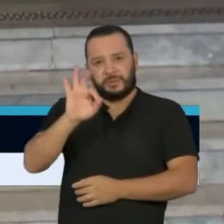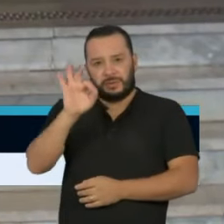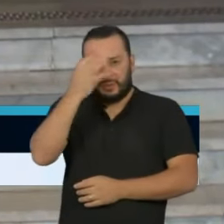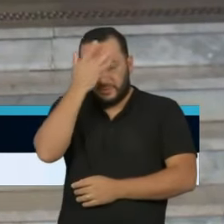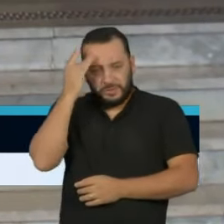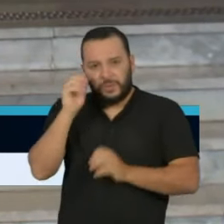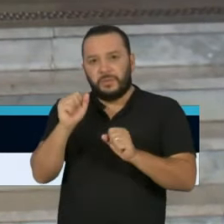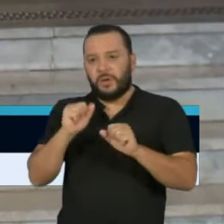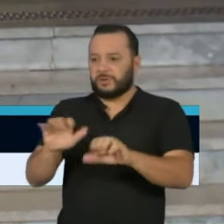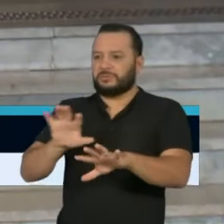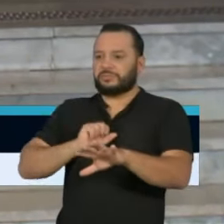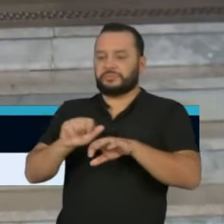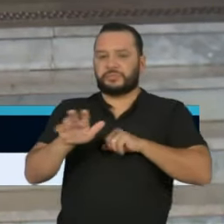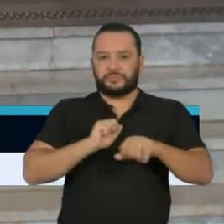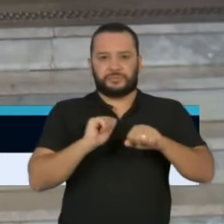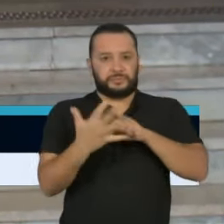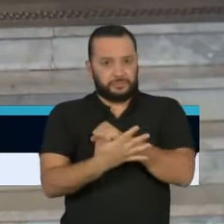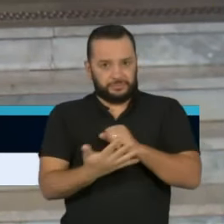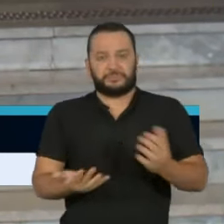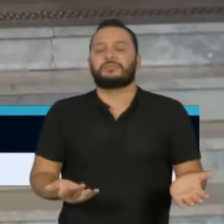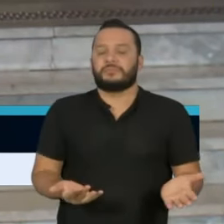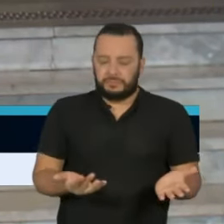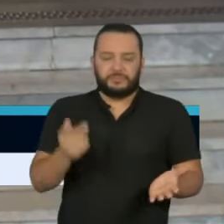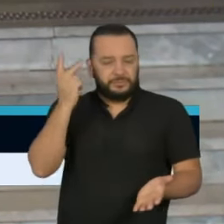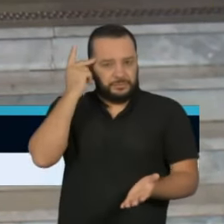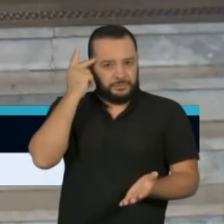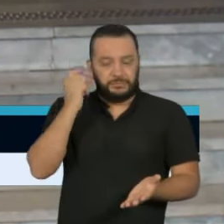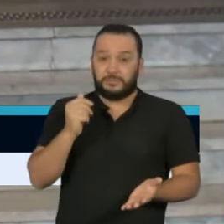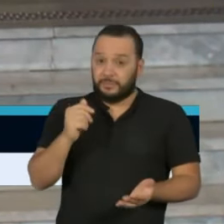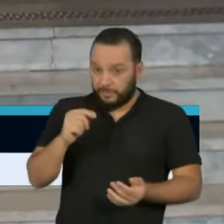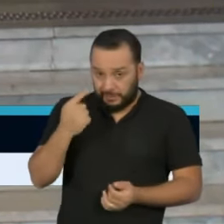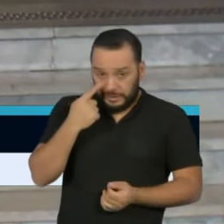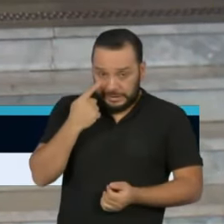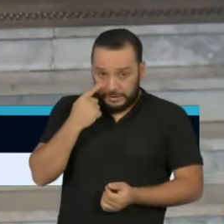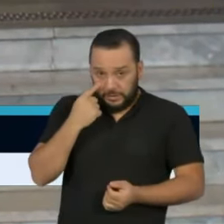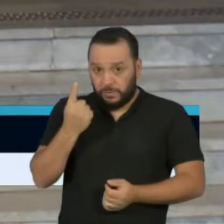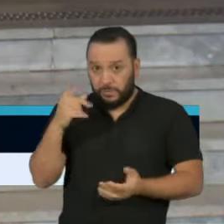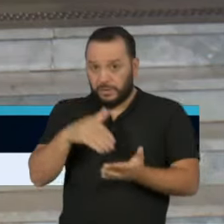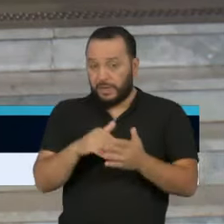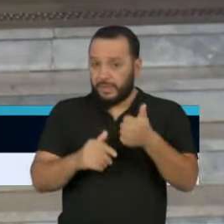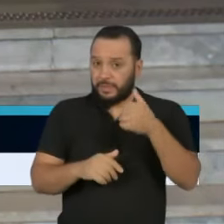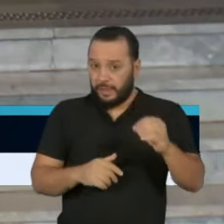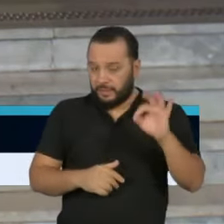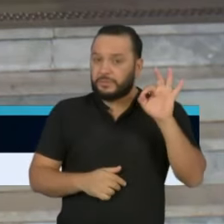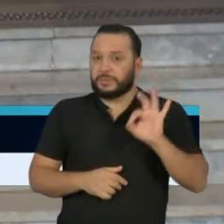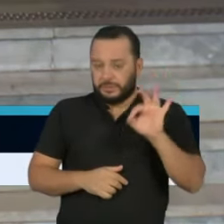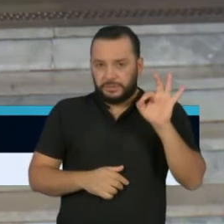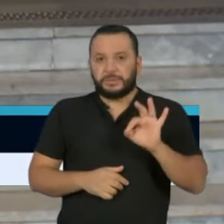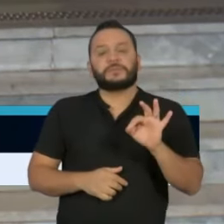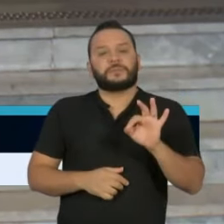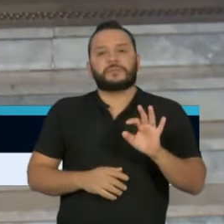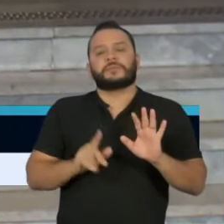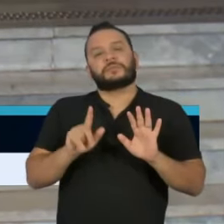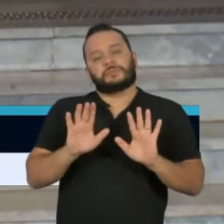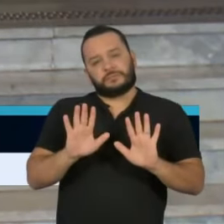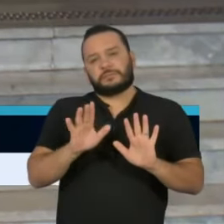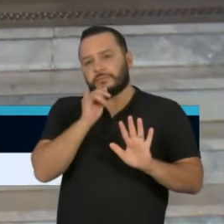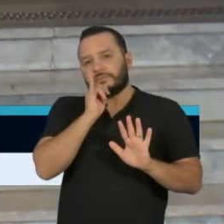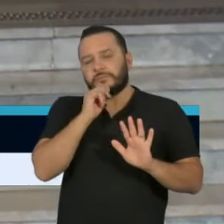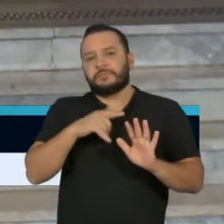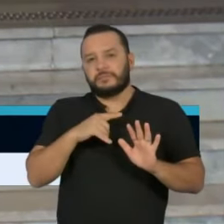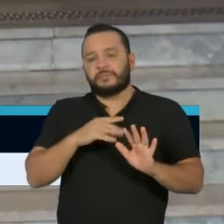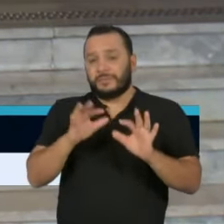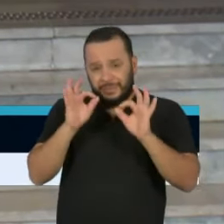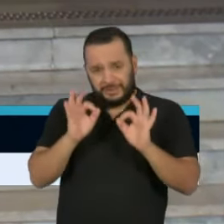se infectar no estado de São Paulo. Se senhores olharem, é absolutamente correto em cima